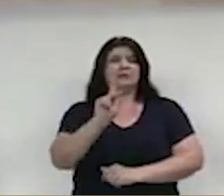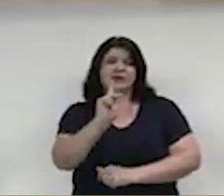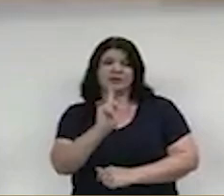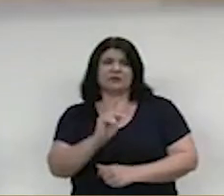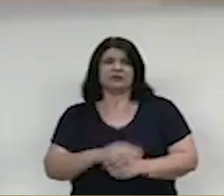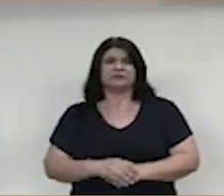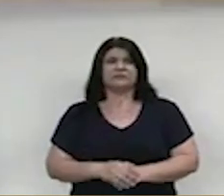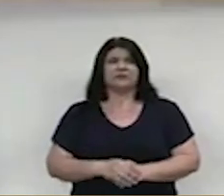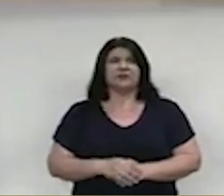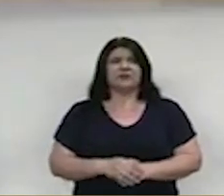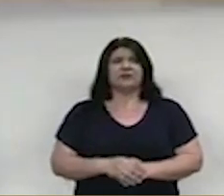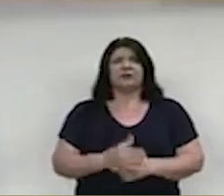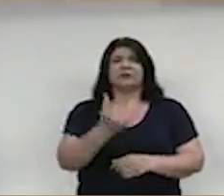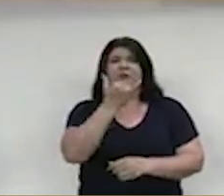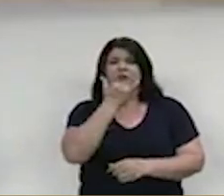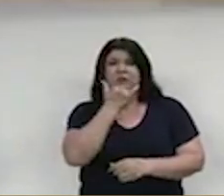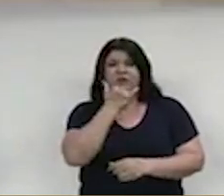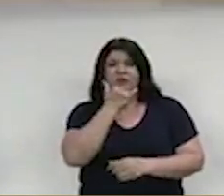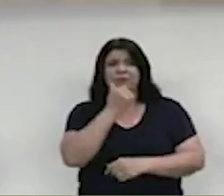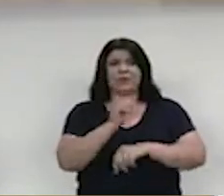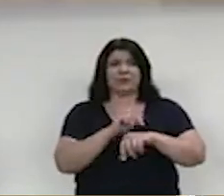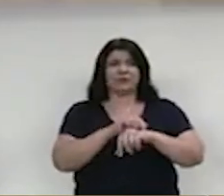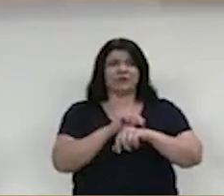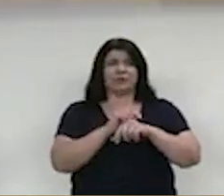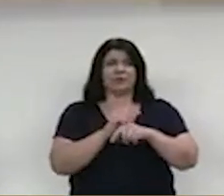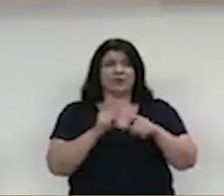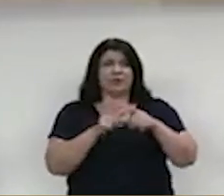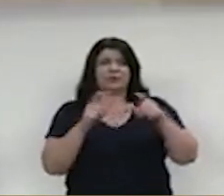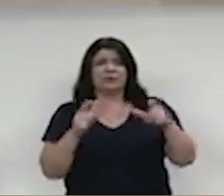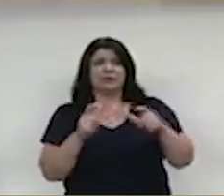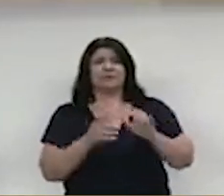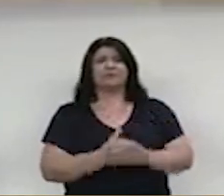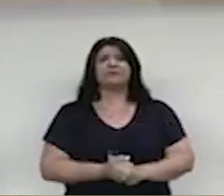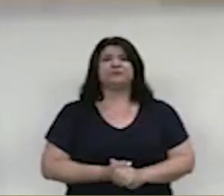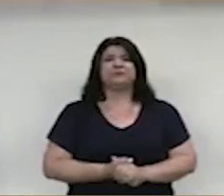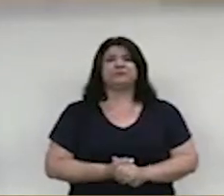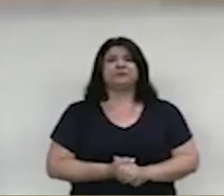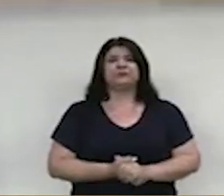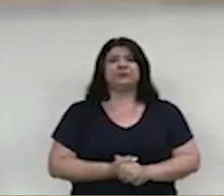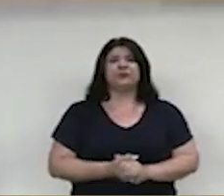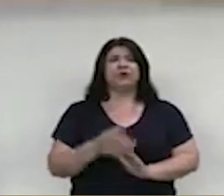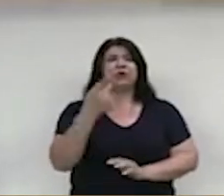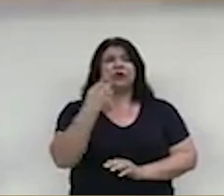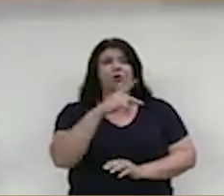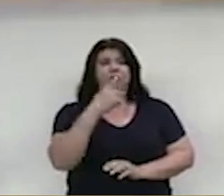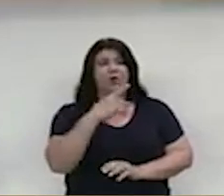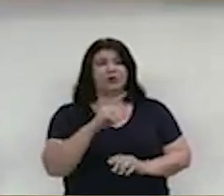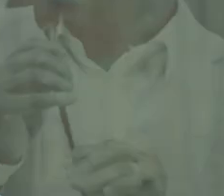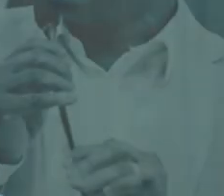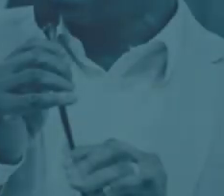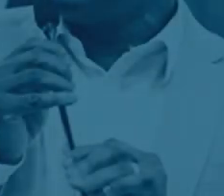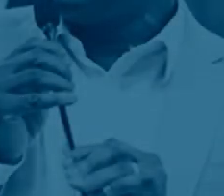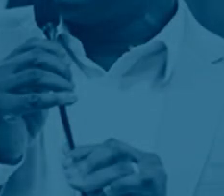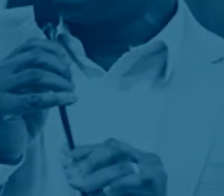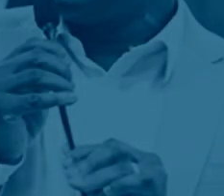Desculpe ter cedido o meu tempo. Um grande abraço a todos. Uma boa tarde. O título de Vossa Excelência será encaminhado às comissões.